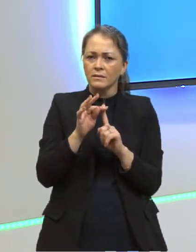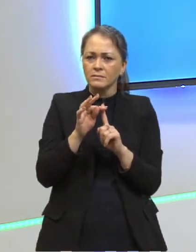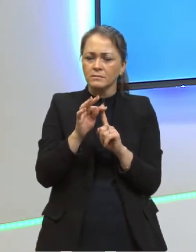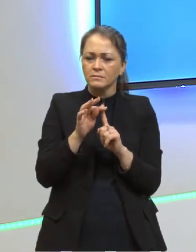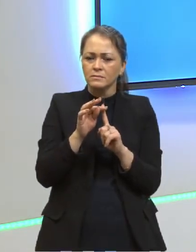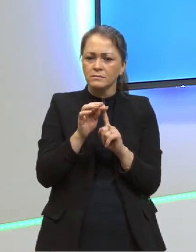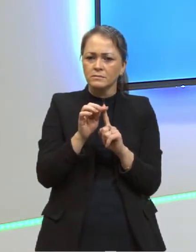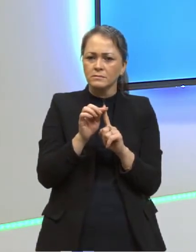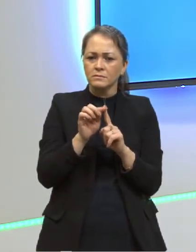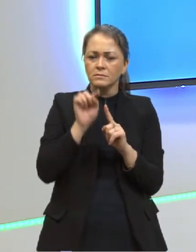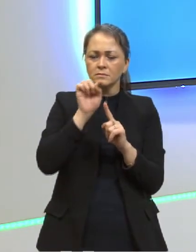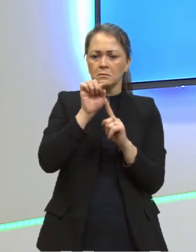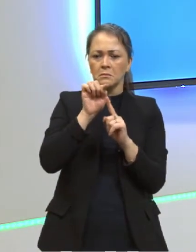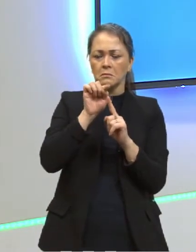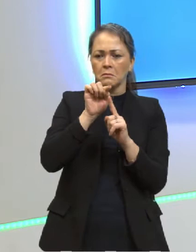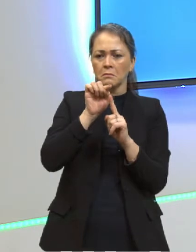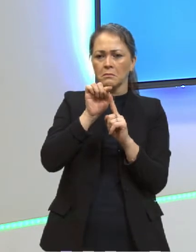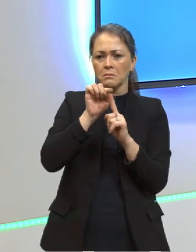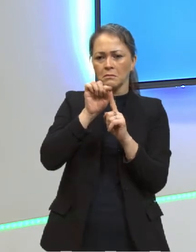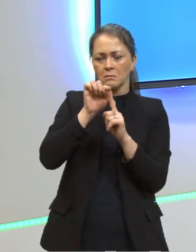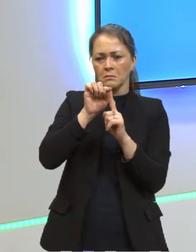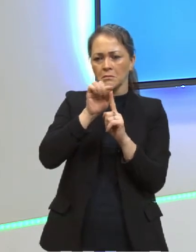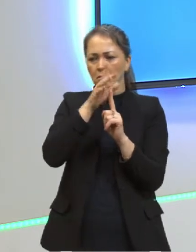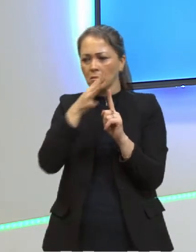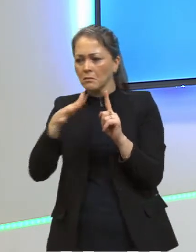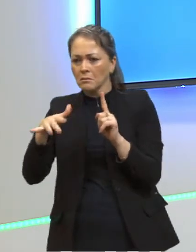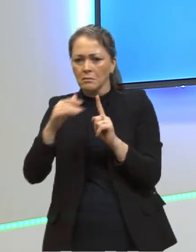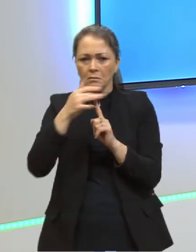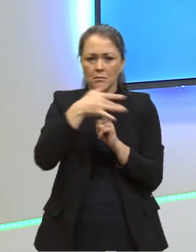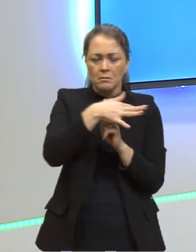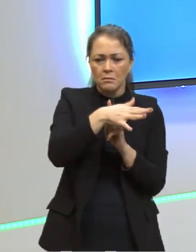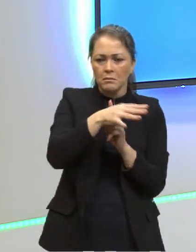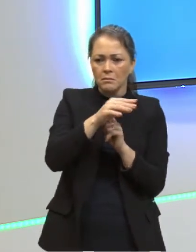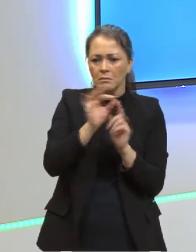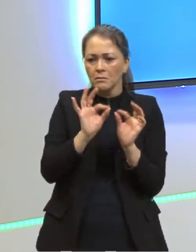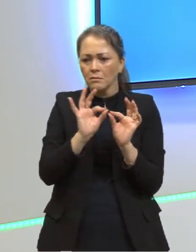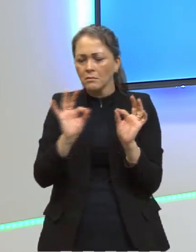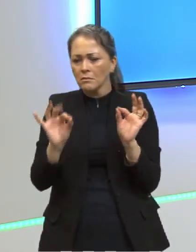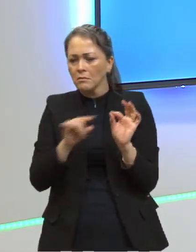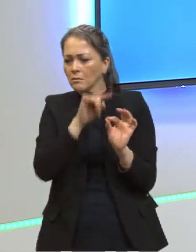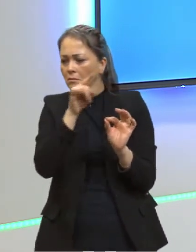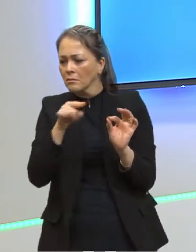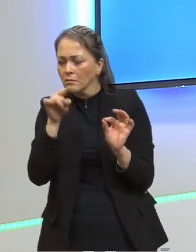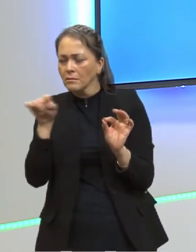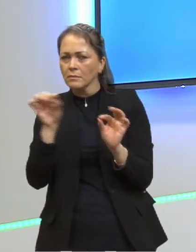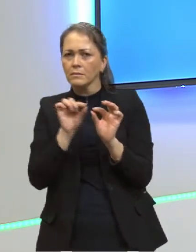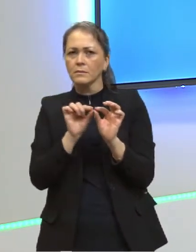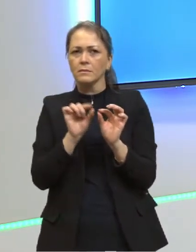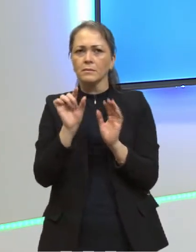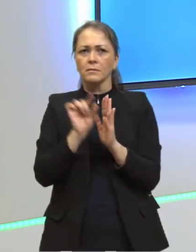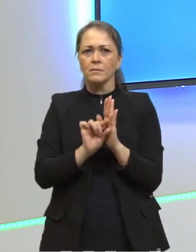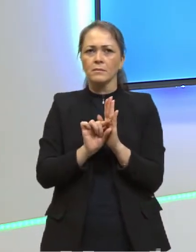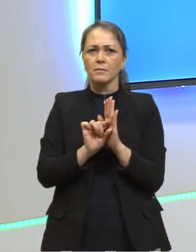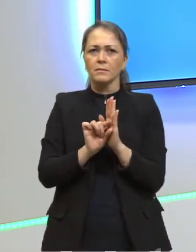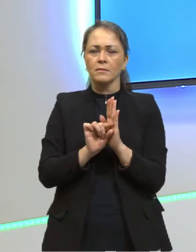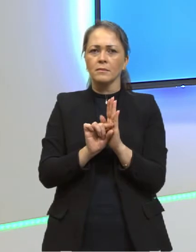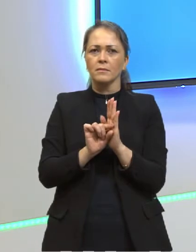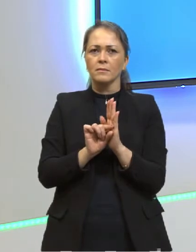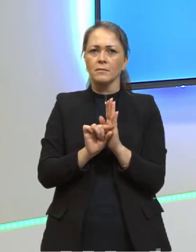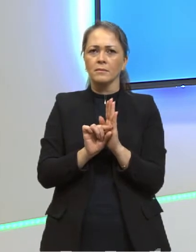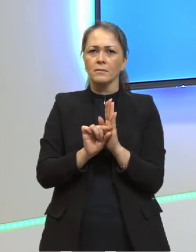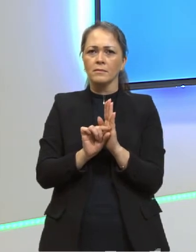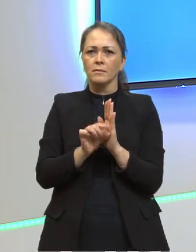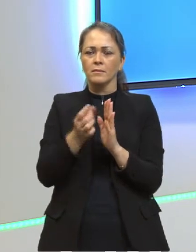distribuição se desloca para comprimentos de ondas menores, ou seja, cada linha que tem aqui é uma